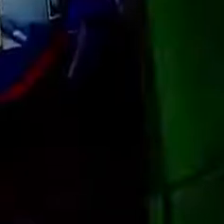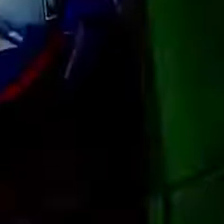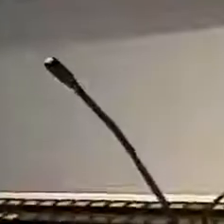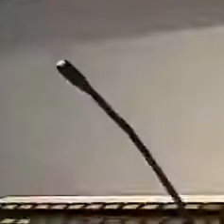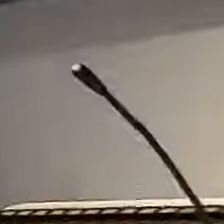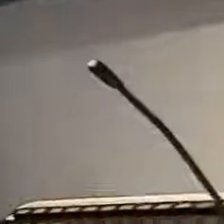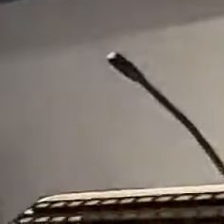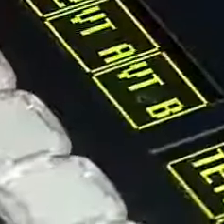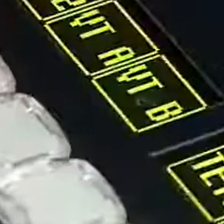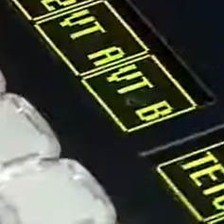cheiro em vocês.